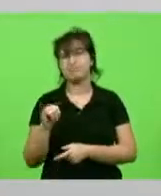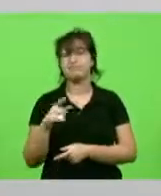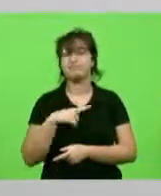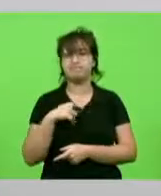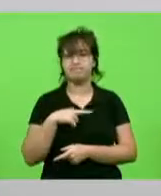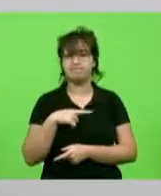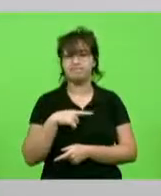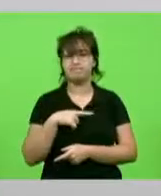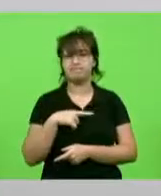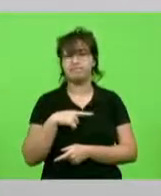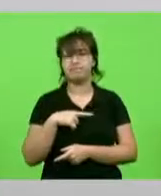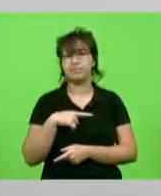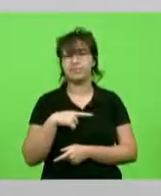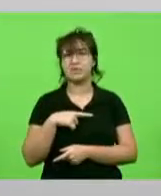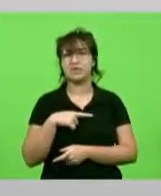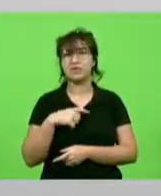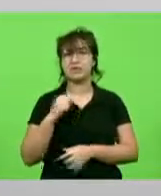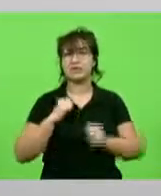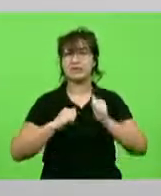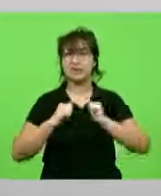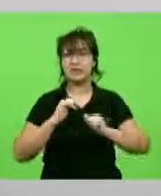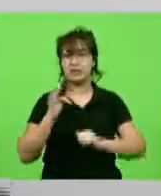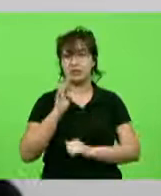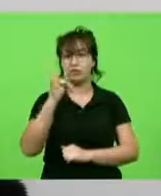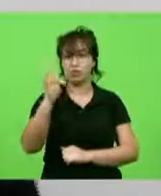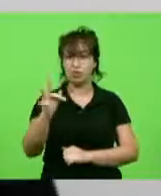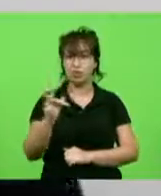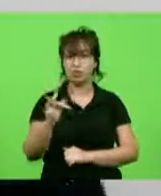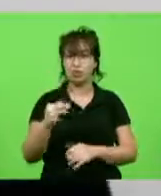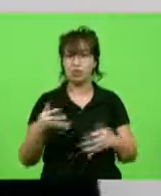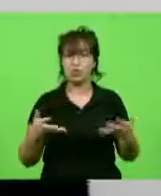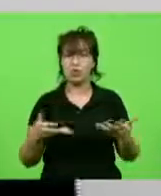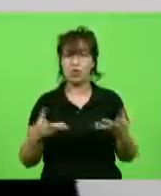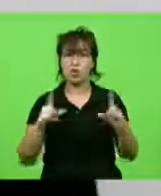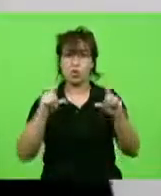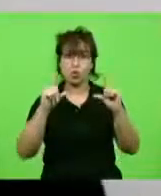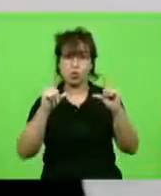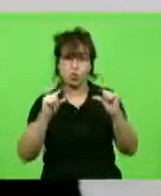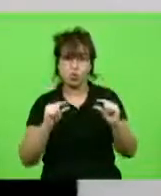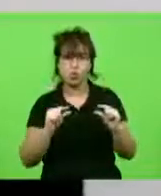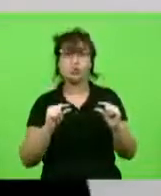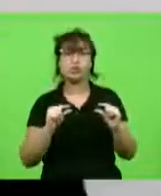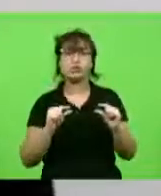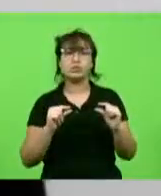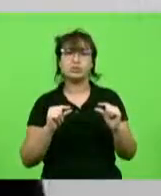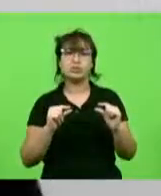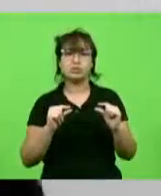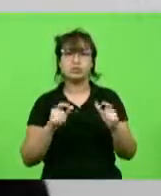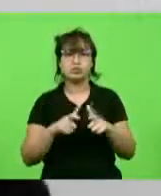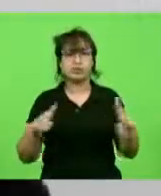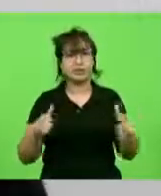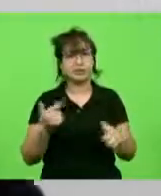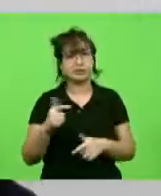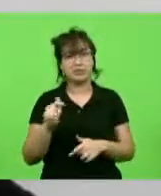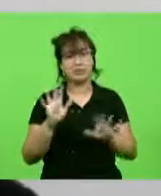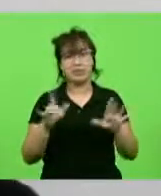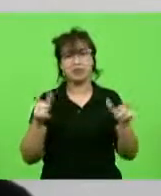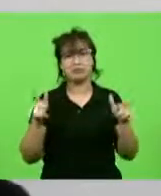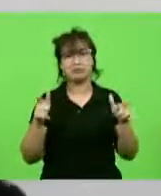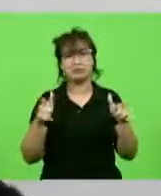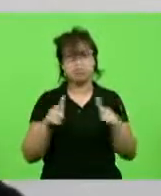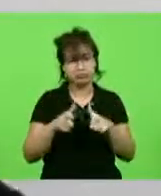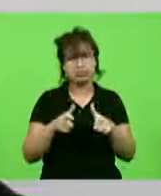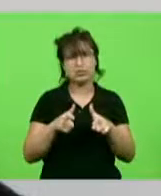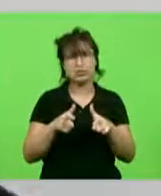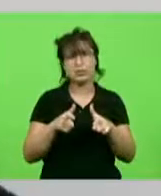haja vista aí nos últimos dias termos tido uma redução ainda que não tão elevada, mas uma redução